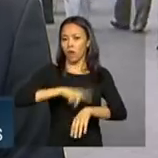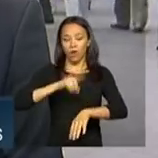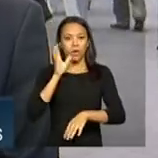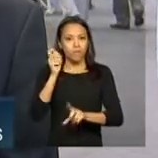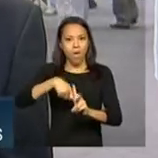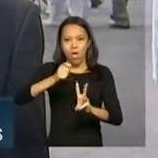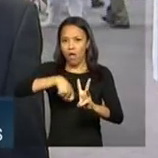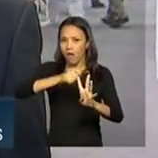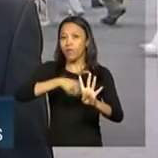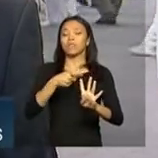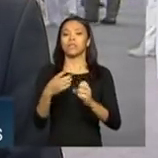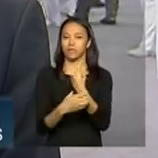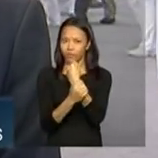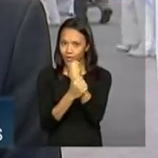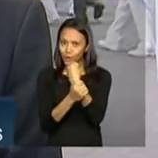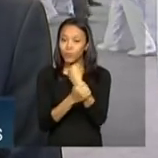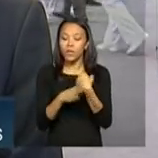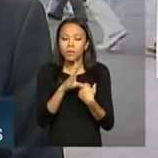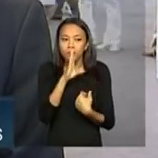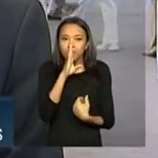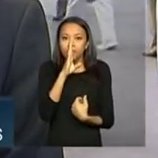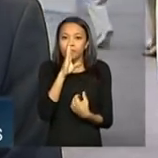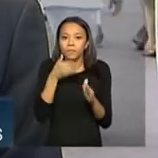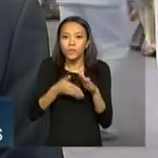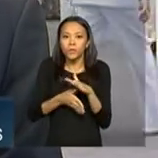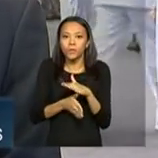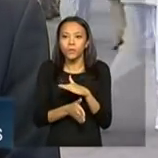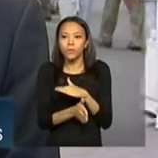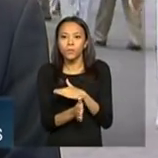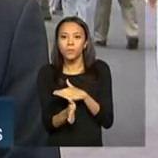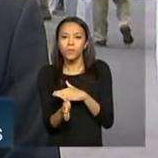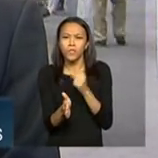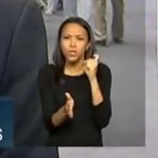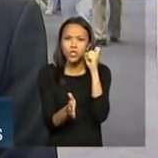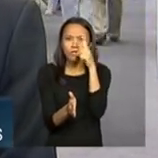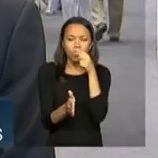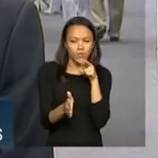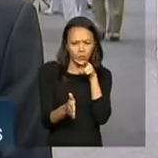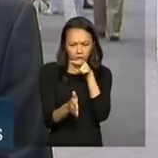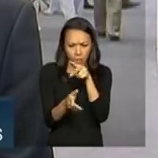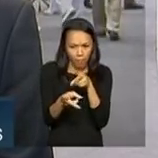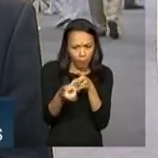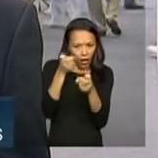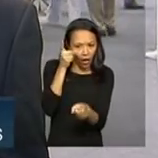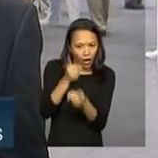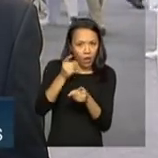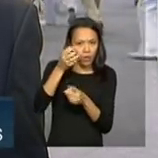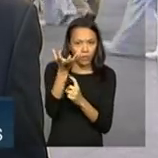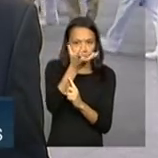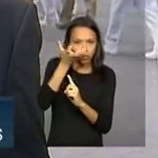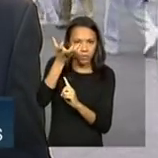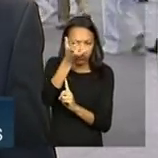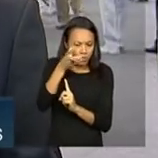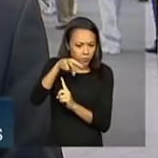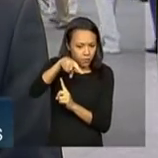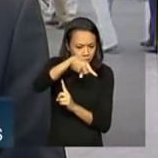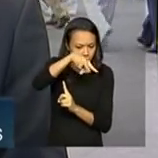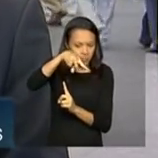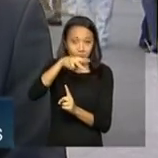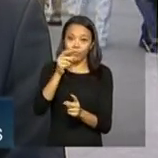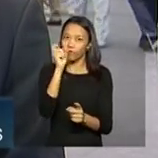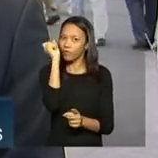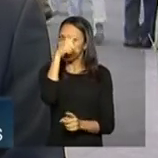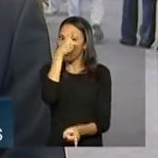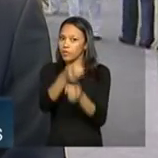de forma segura e silenciosa, tornando difícil ser detectado por radares, por exemplo. E é